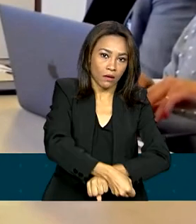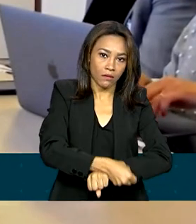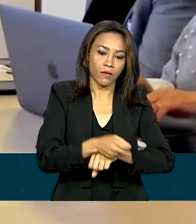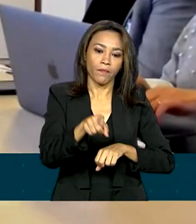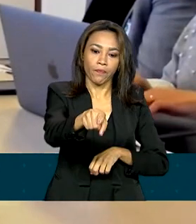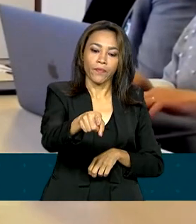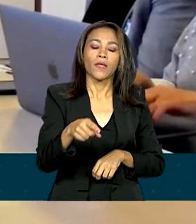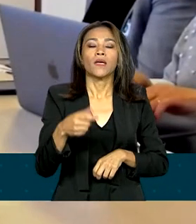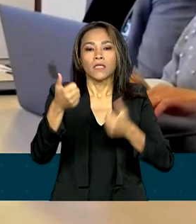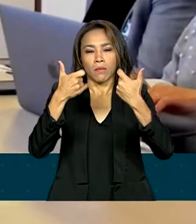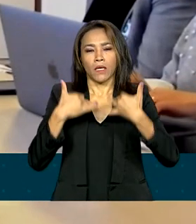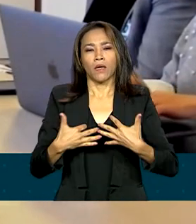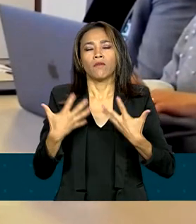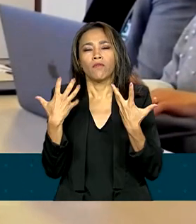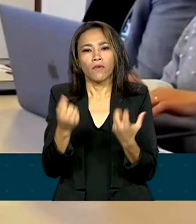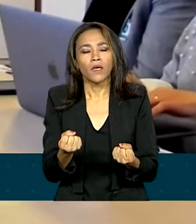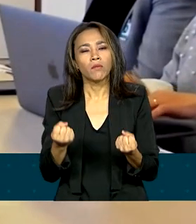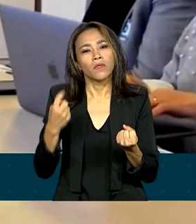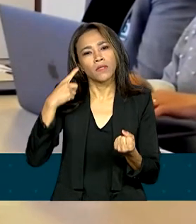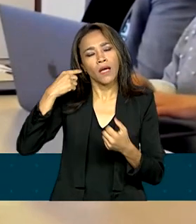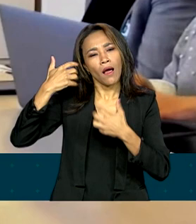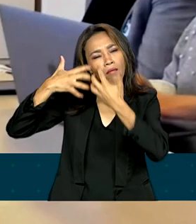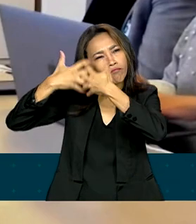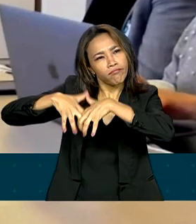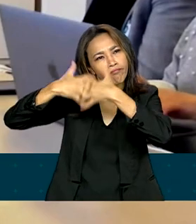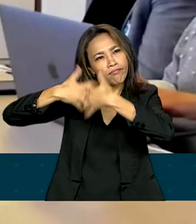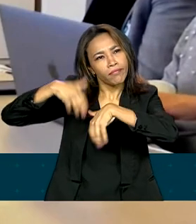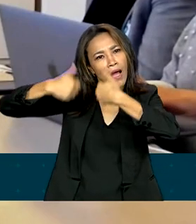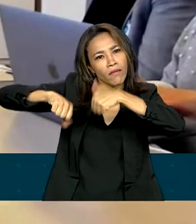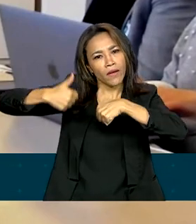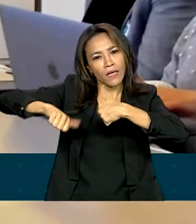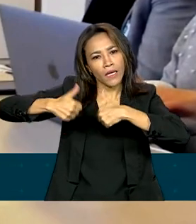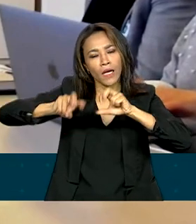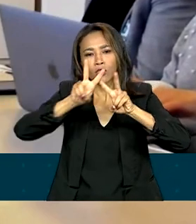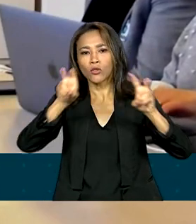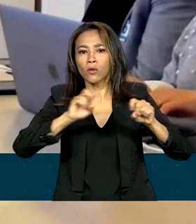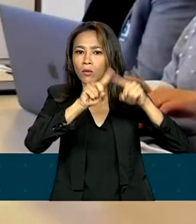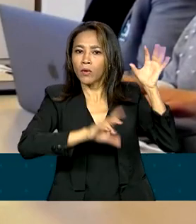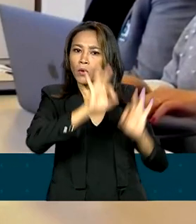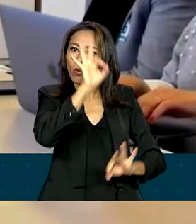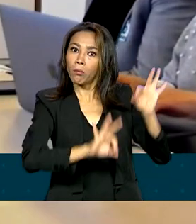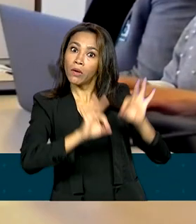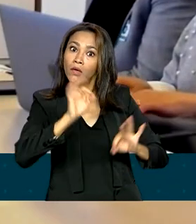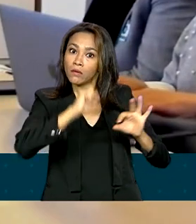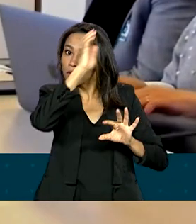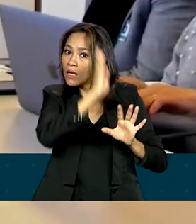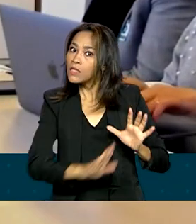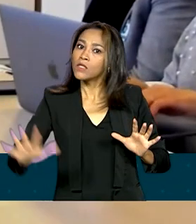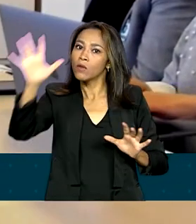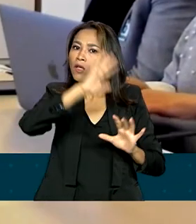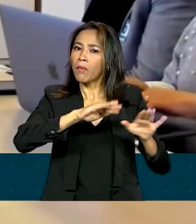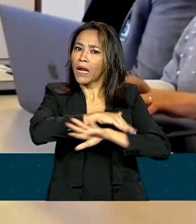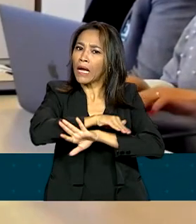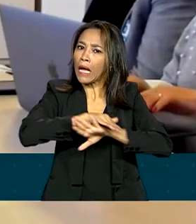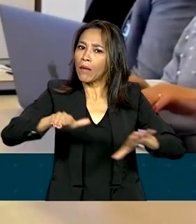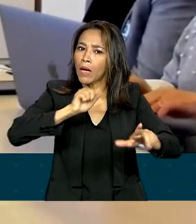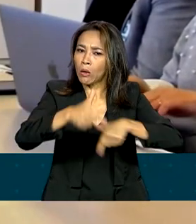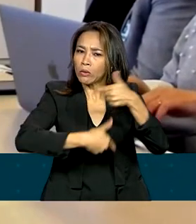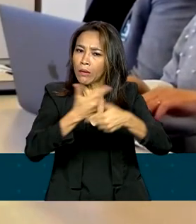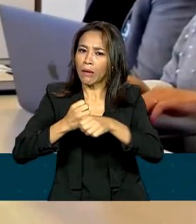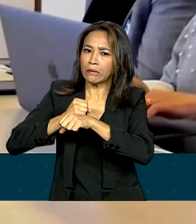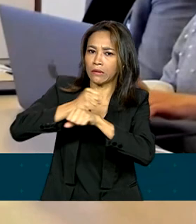revisão do Plano Nacional, que foi o Plano Nacional de Erradicação do Trabalho Escravo, e verificar como é que nós podemos